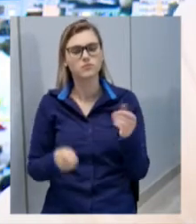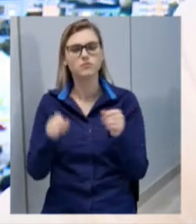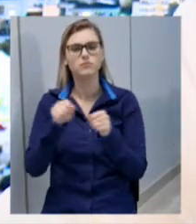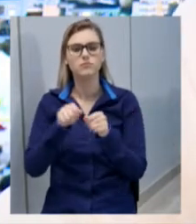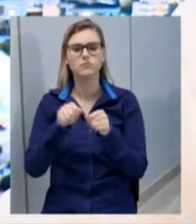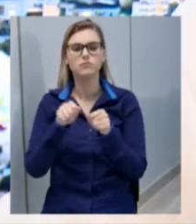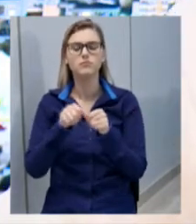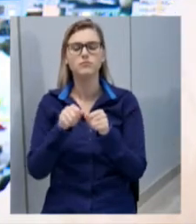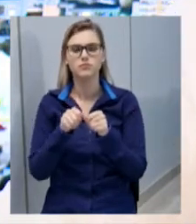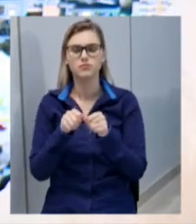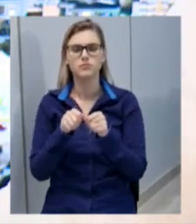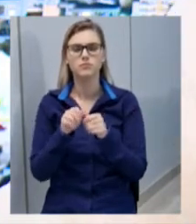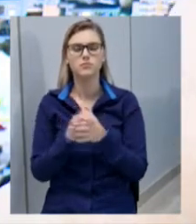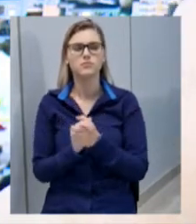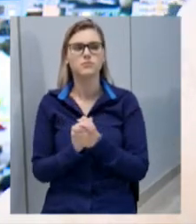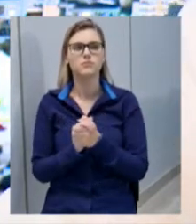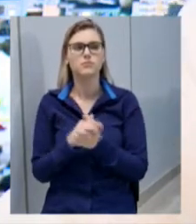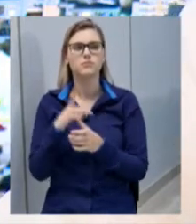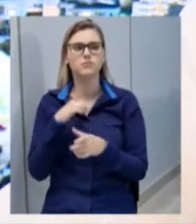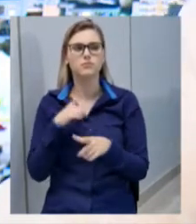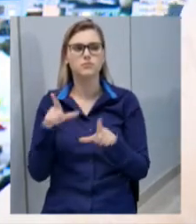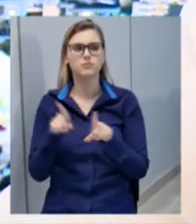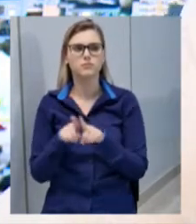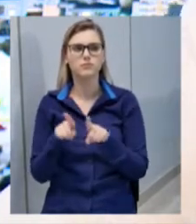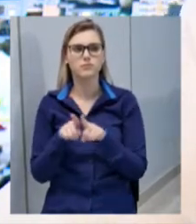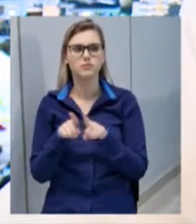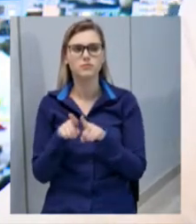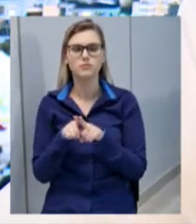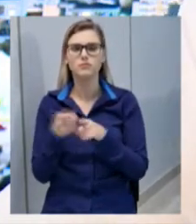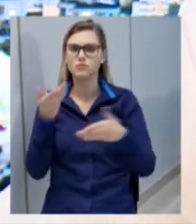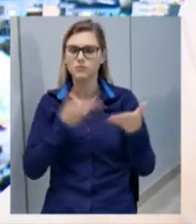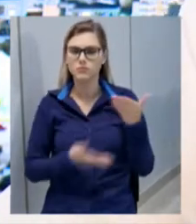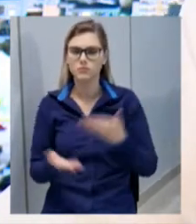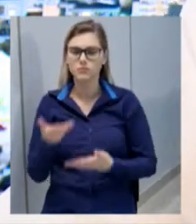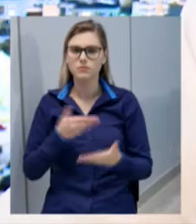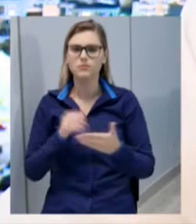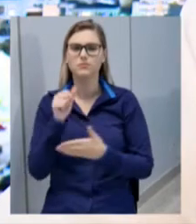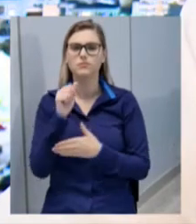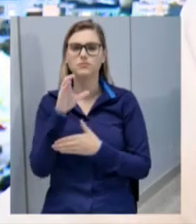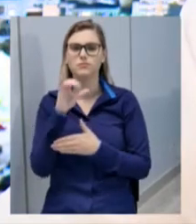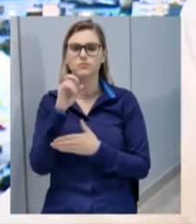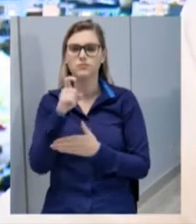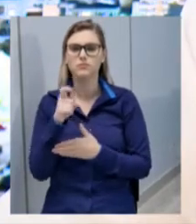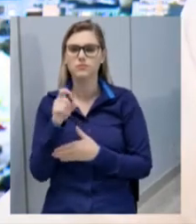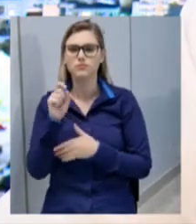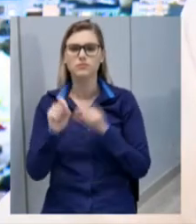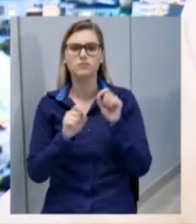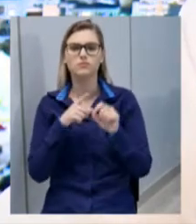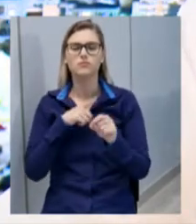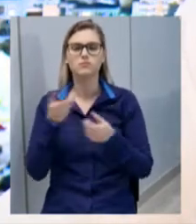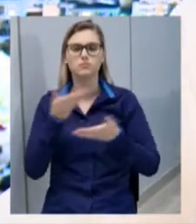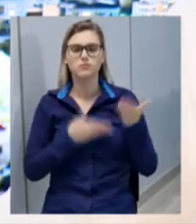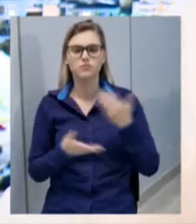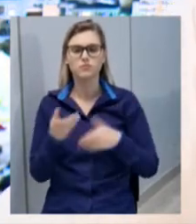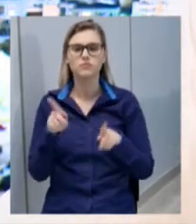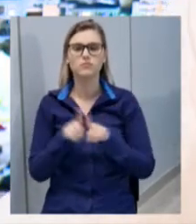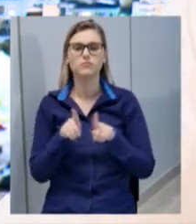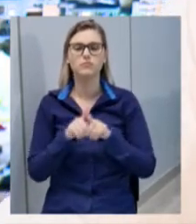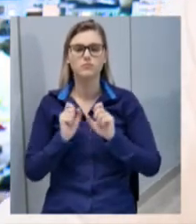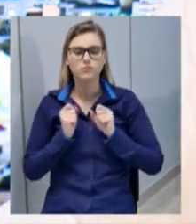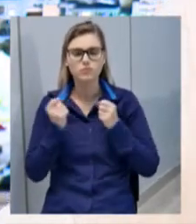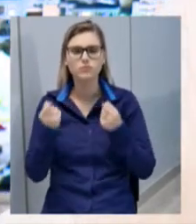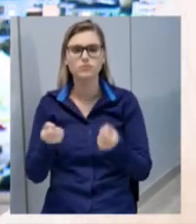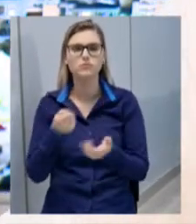concretizado. temos também a participação da SICS que tem se envolvido também, se empenhado e